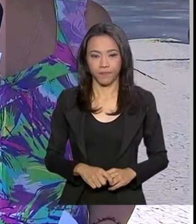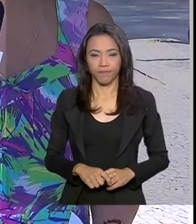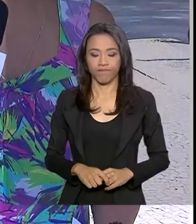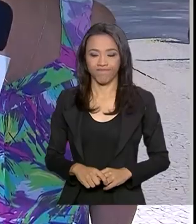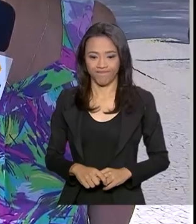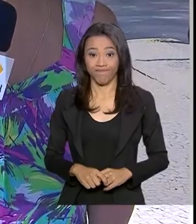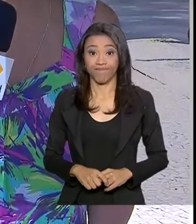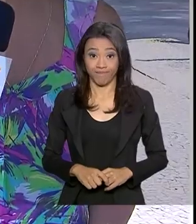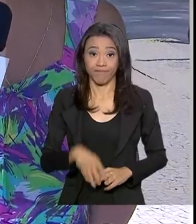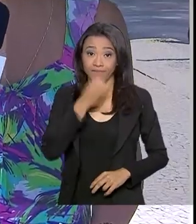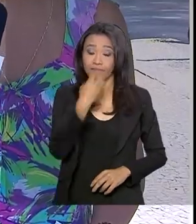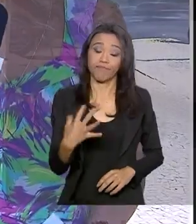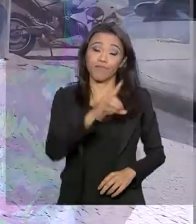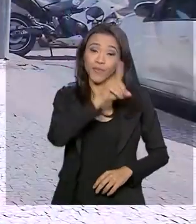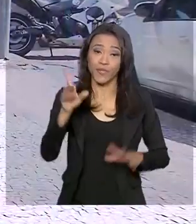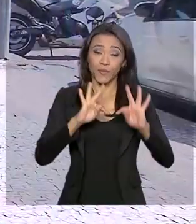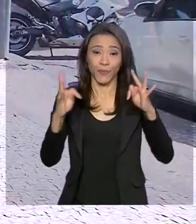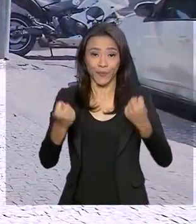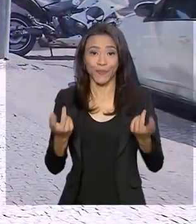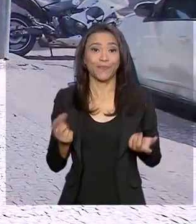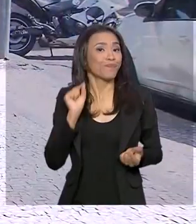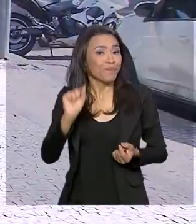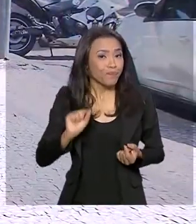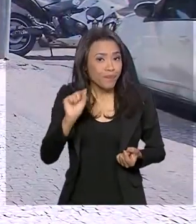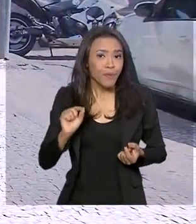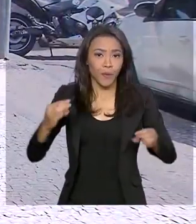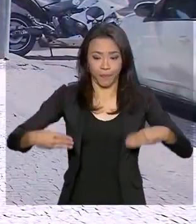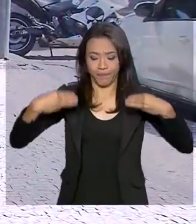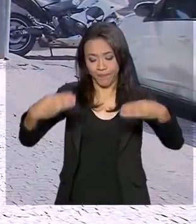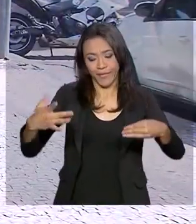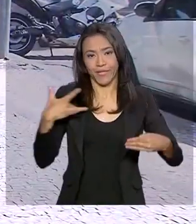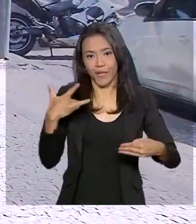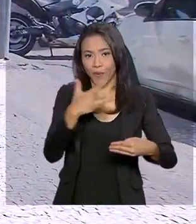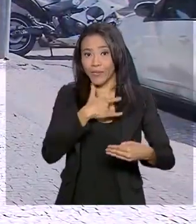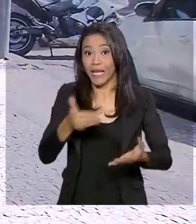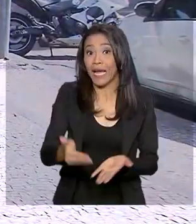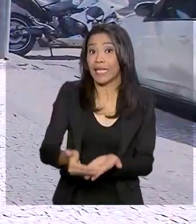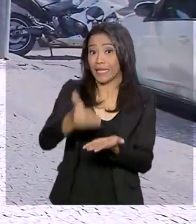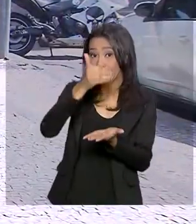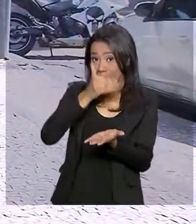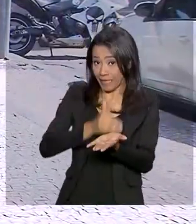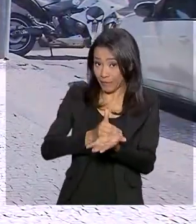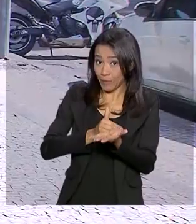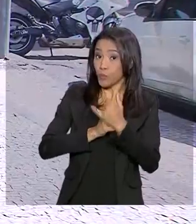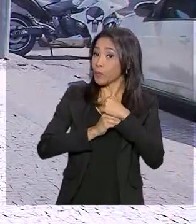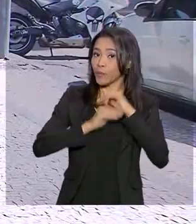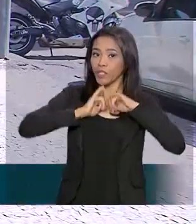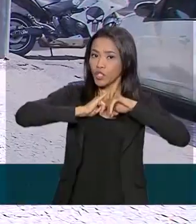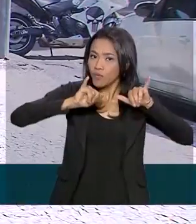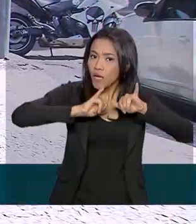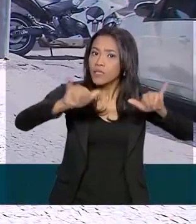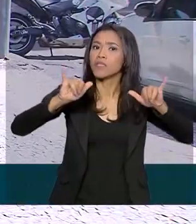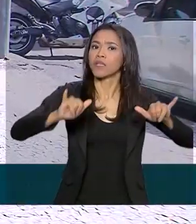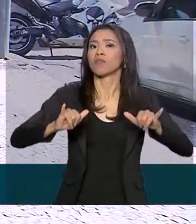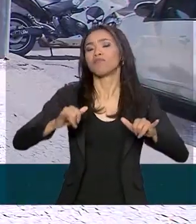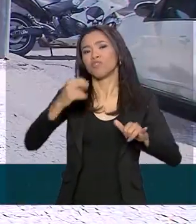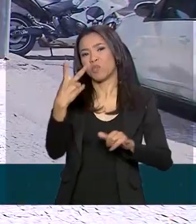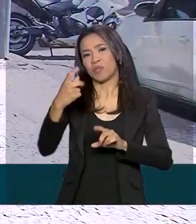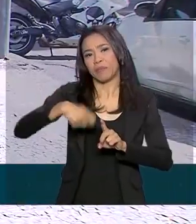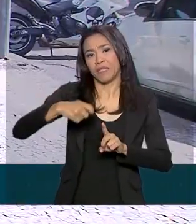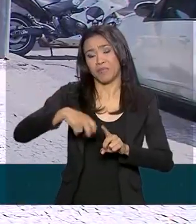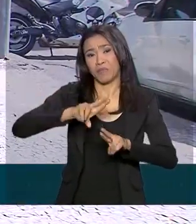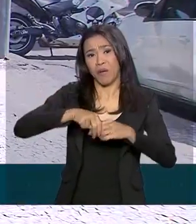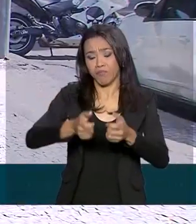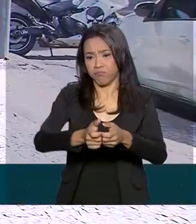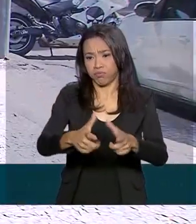Bom dia, Glauco. Bom dia a todos. Na verdade, o Ministério da Saúde está antecipando o lançamento da campanha em dois meses por causa do